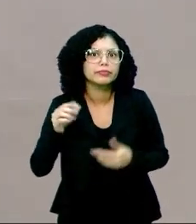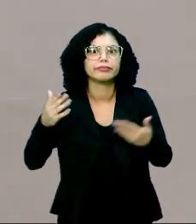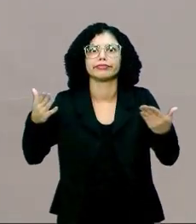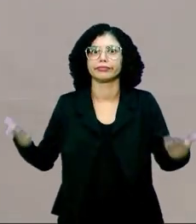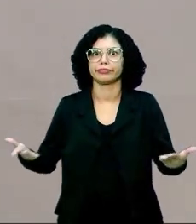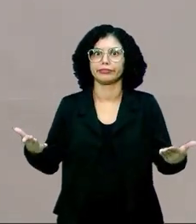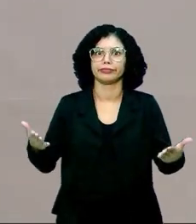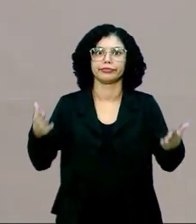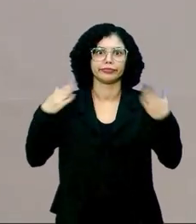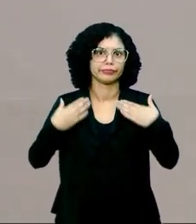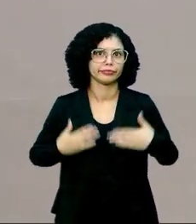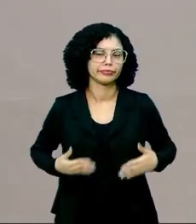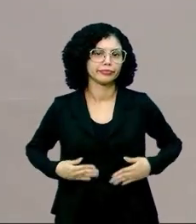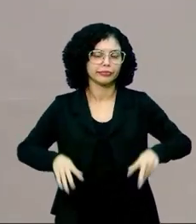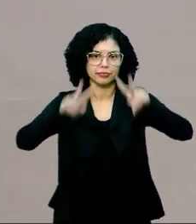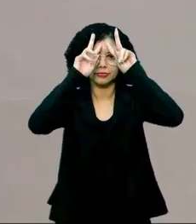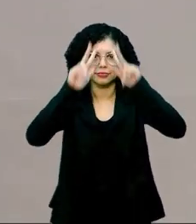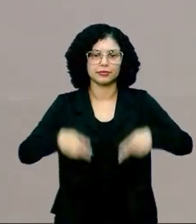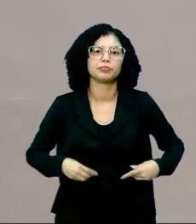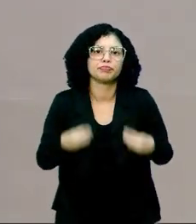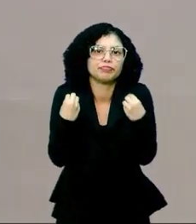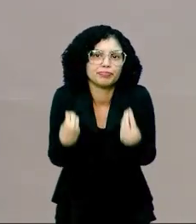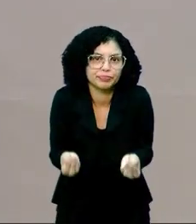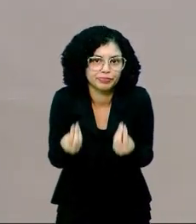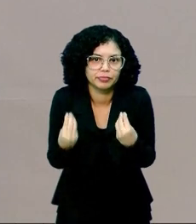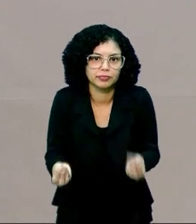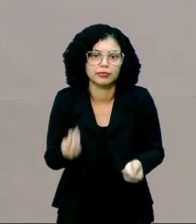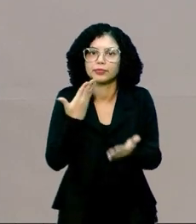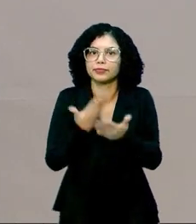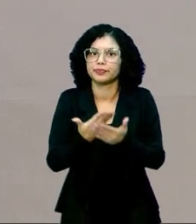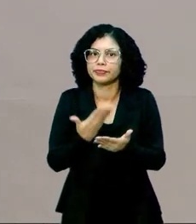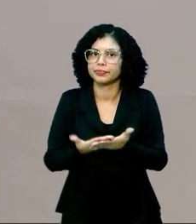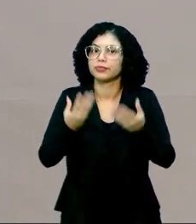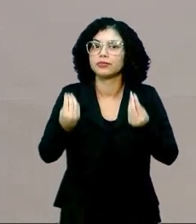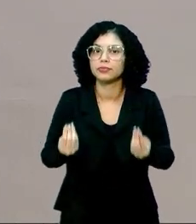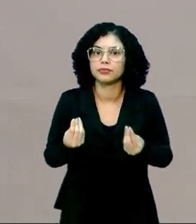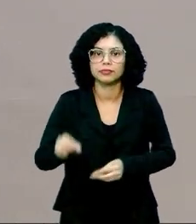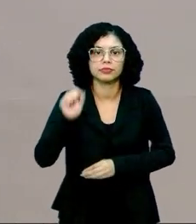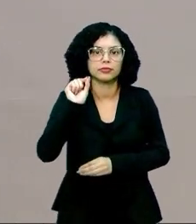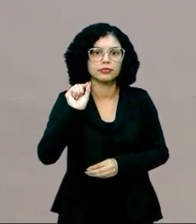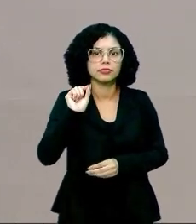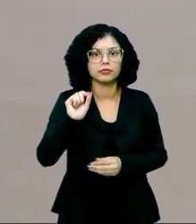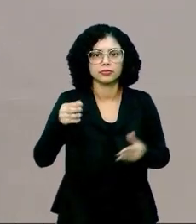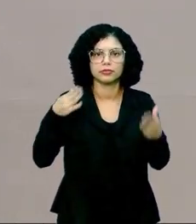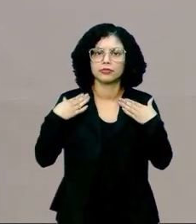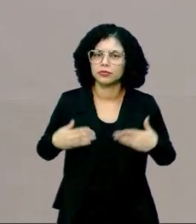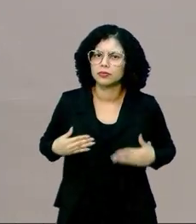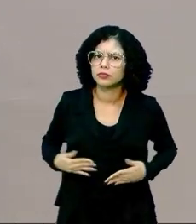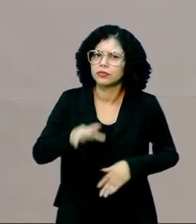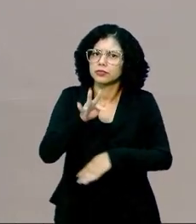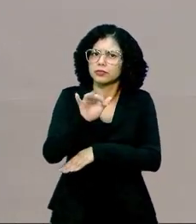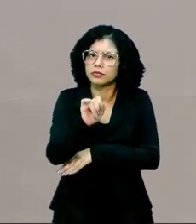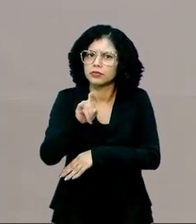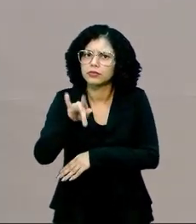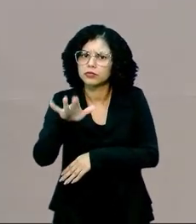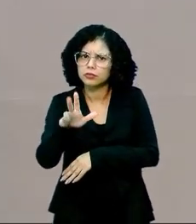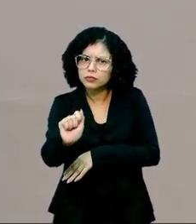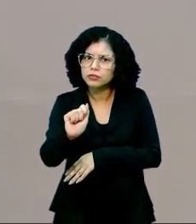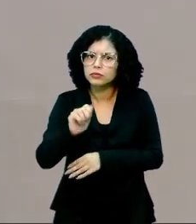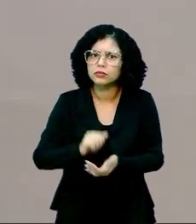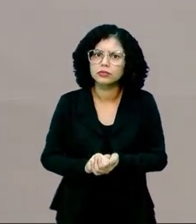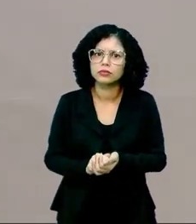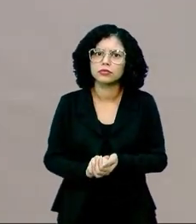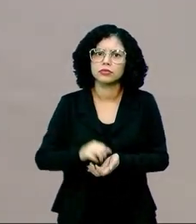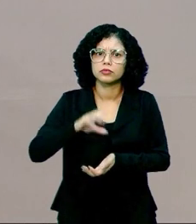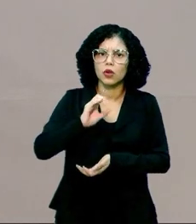fisiologia? Para que ela serve? O que ela estuda? O que a fisiologia tem a ver com a